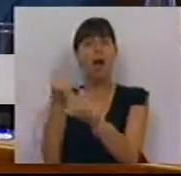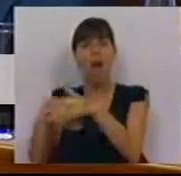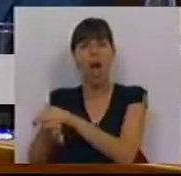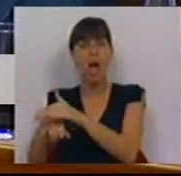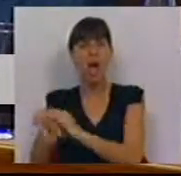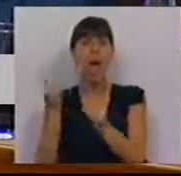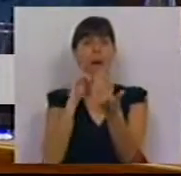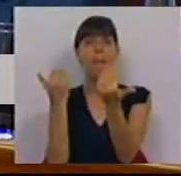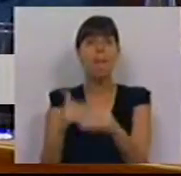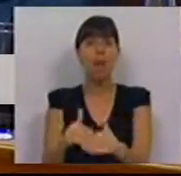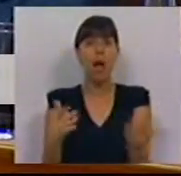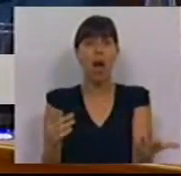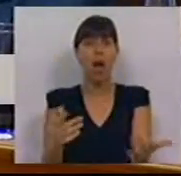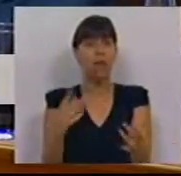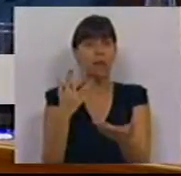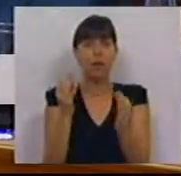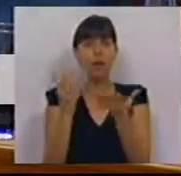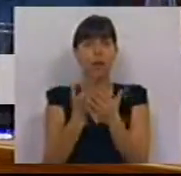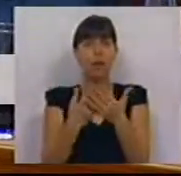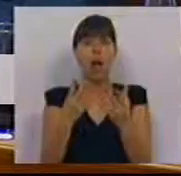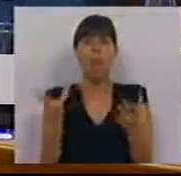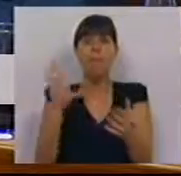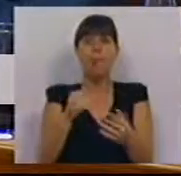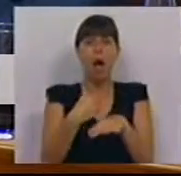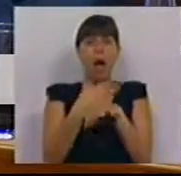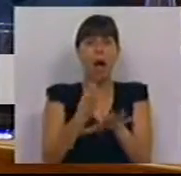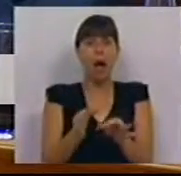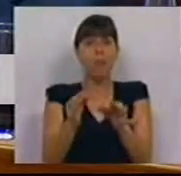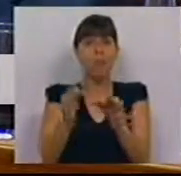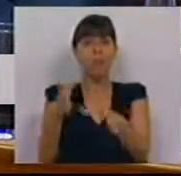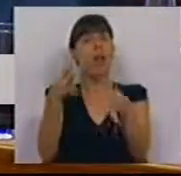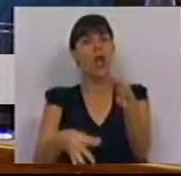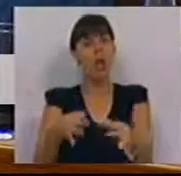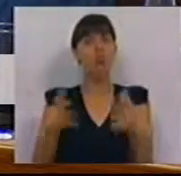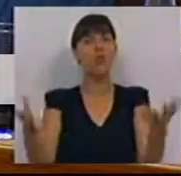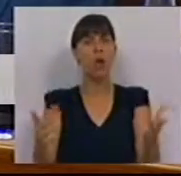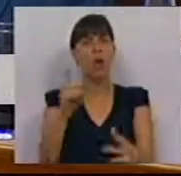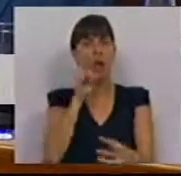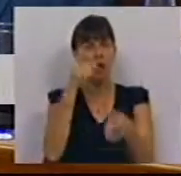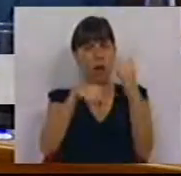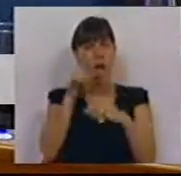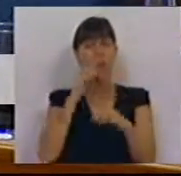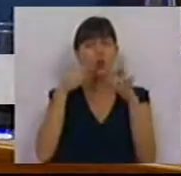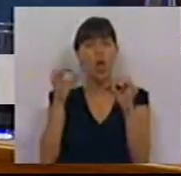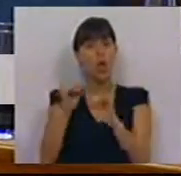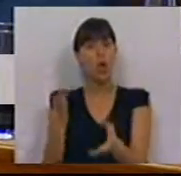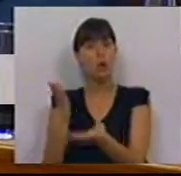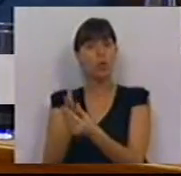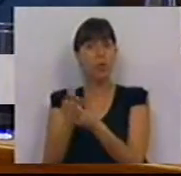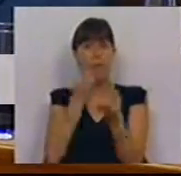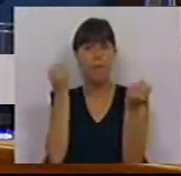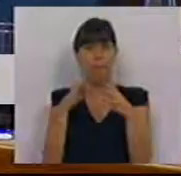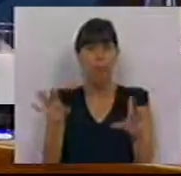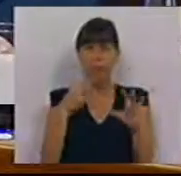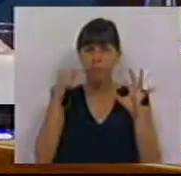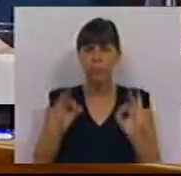com os prazos sem terem sido tratados que vai dar agora mais atraso da justiça assegura a vossa excelência que nenhum desses processos se